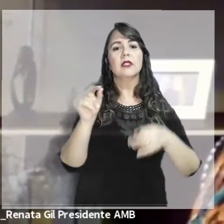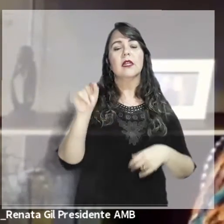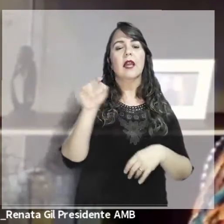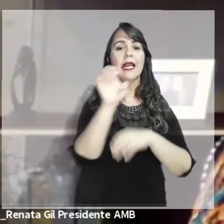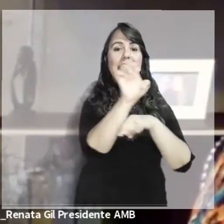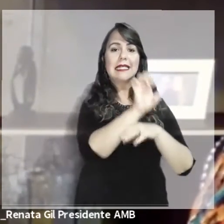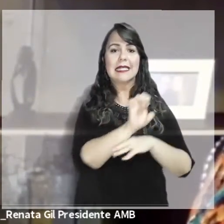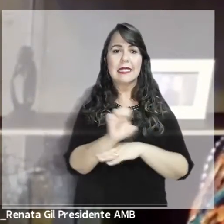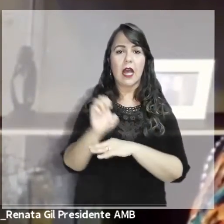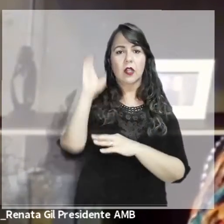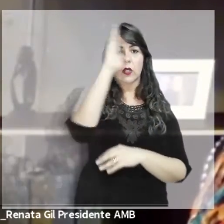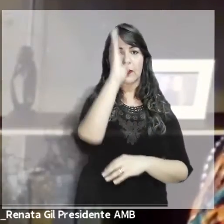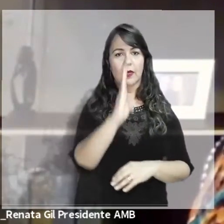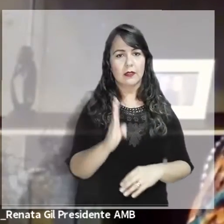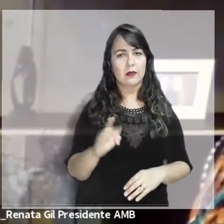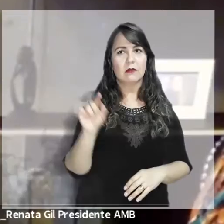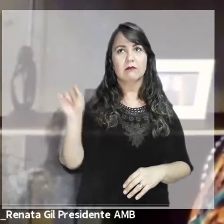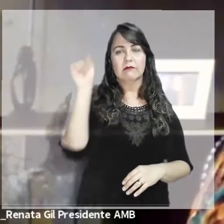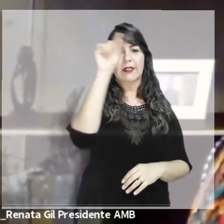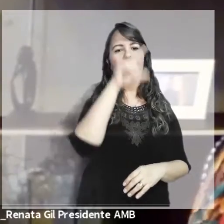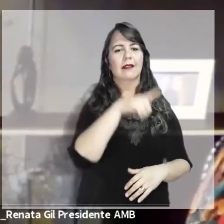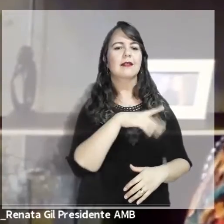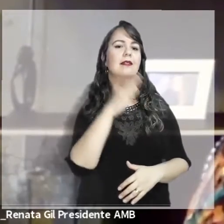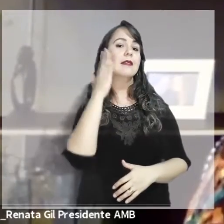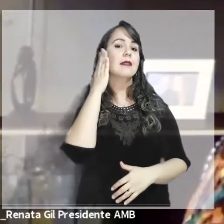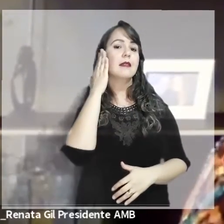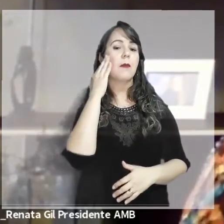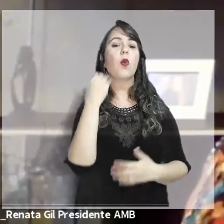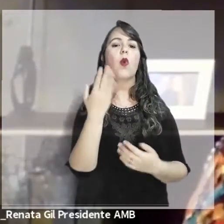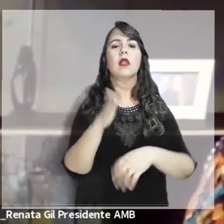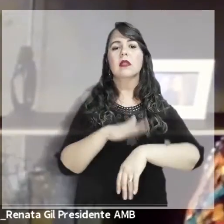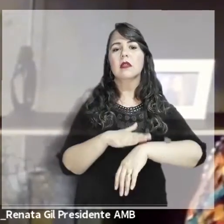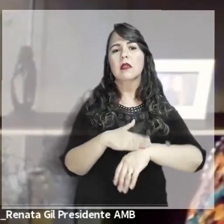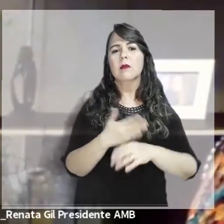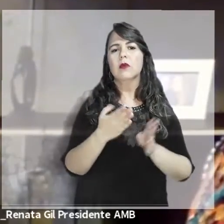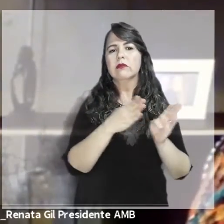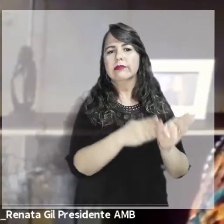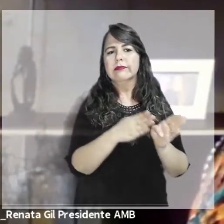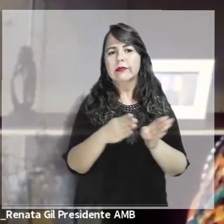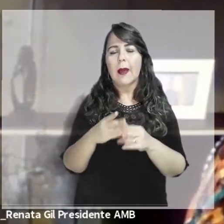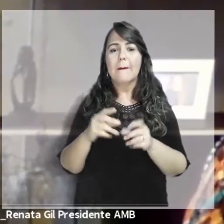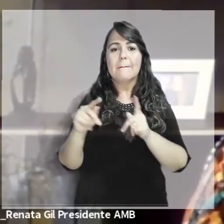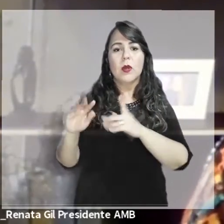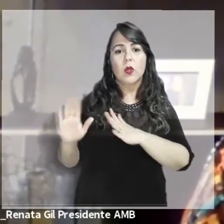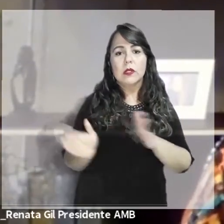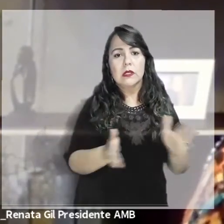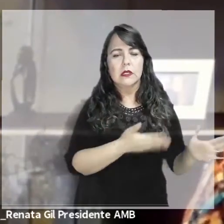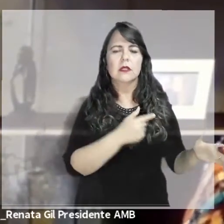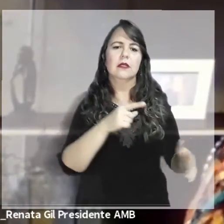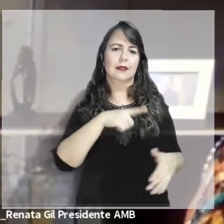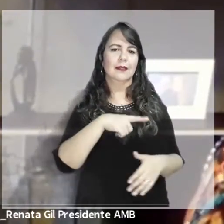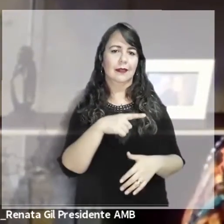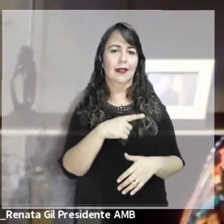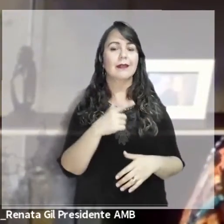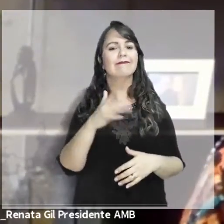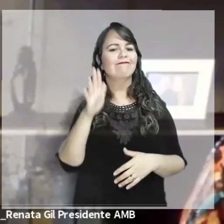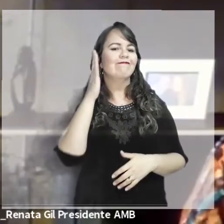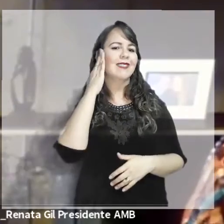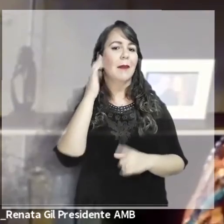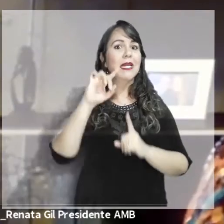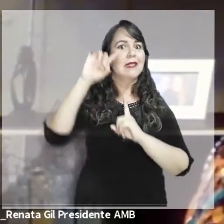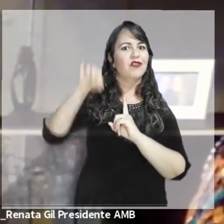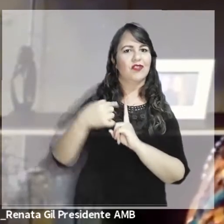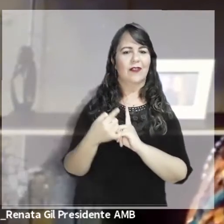os usuários do sistema de justiça e a sociedade, que também aponta a questão do tempo do processo, da efetividade,